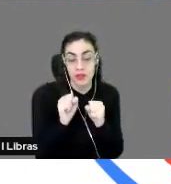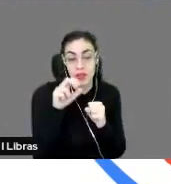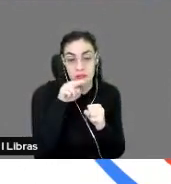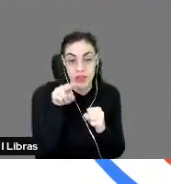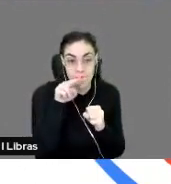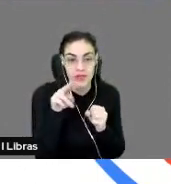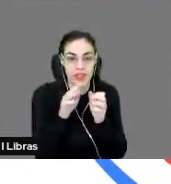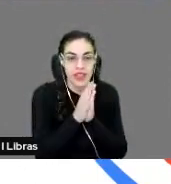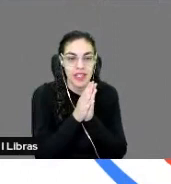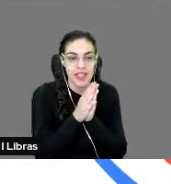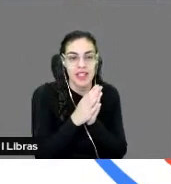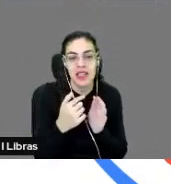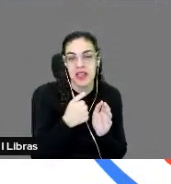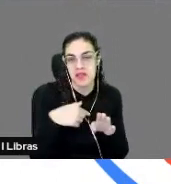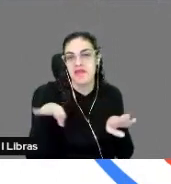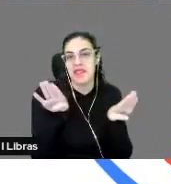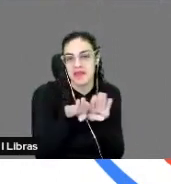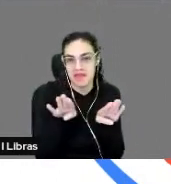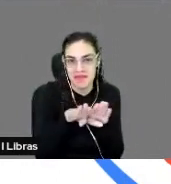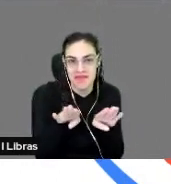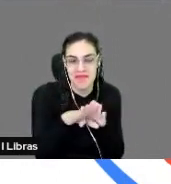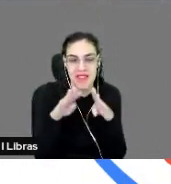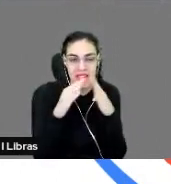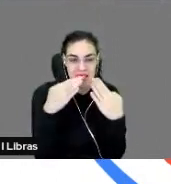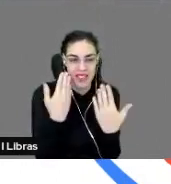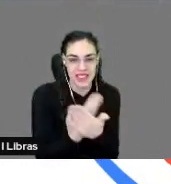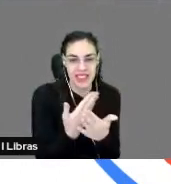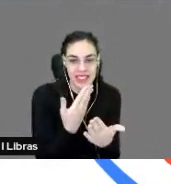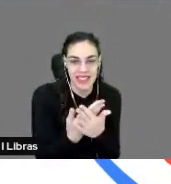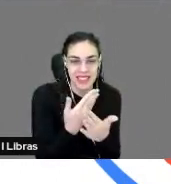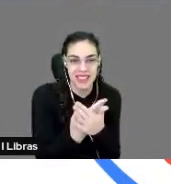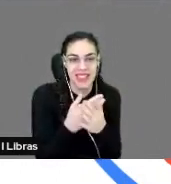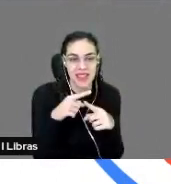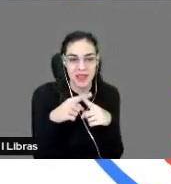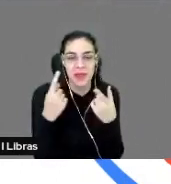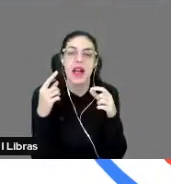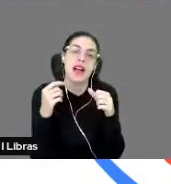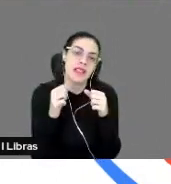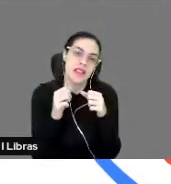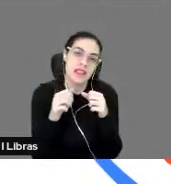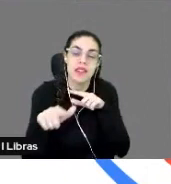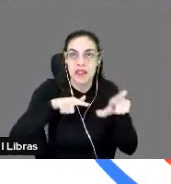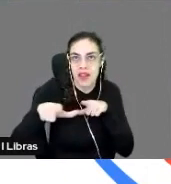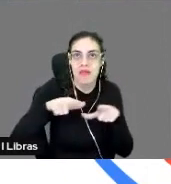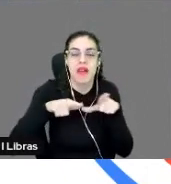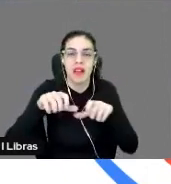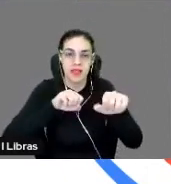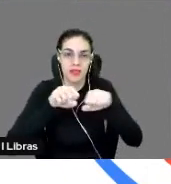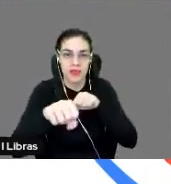Eu também estou em sala de aula, mas trabalho com formação de professores, e eu acho que o quanto